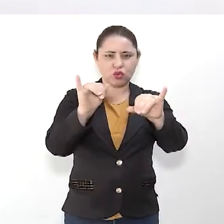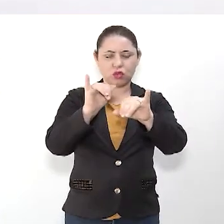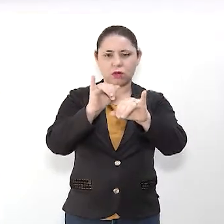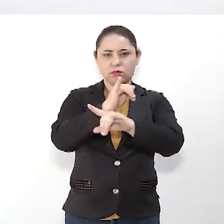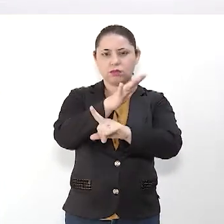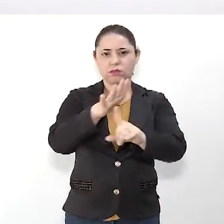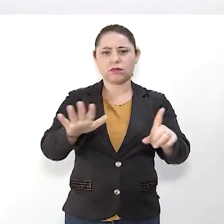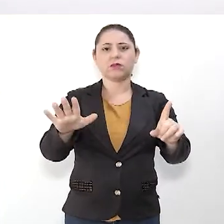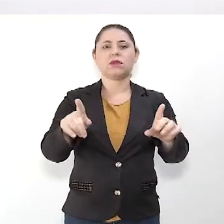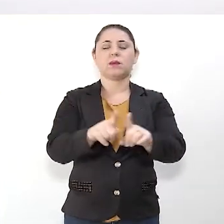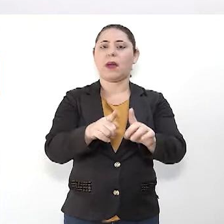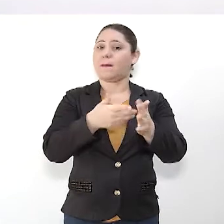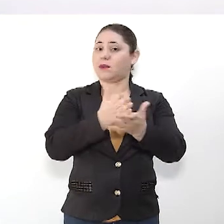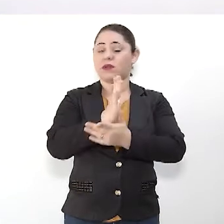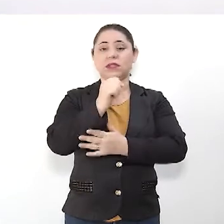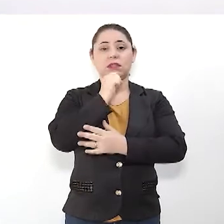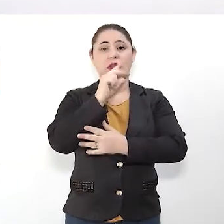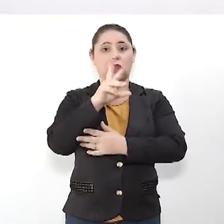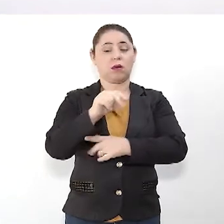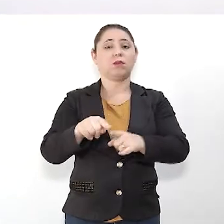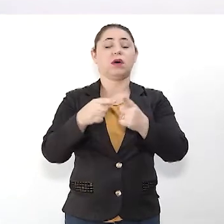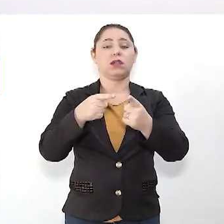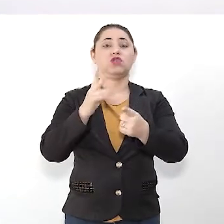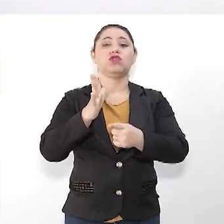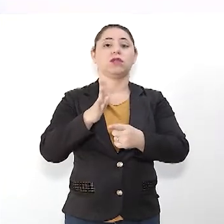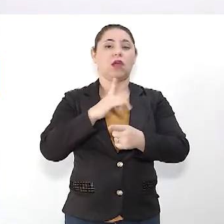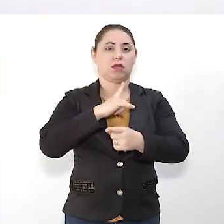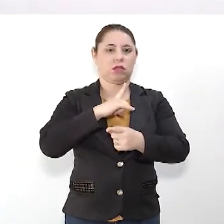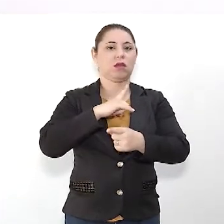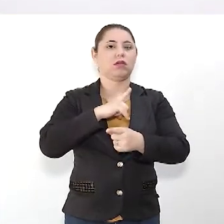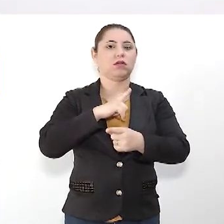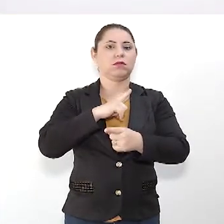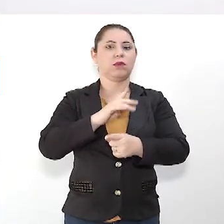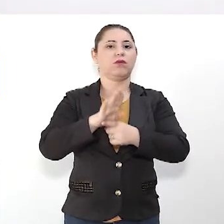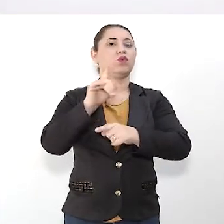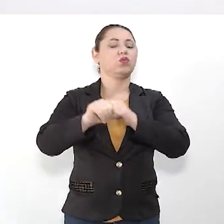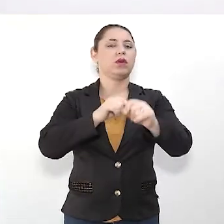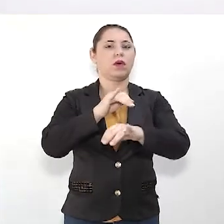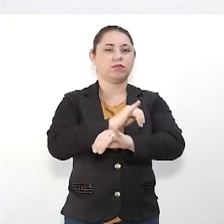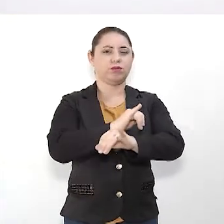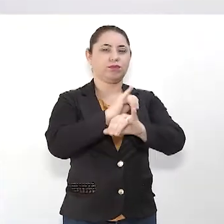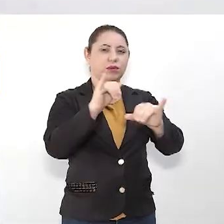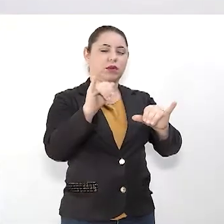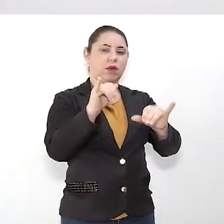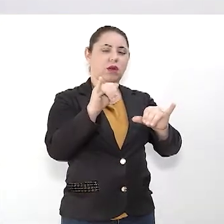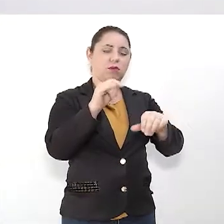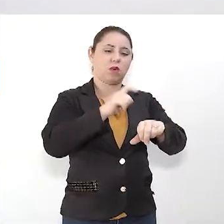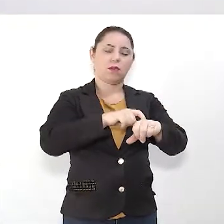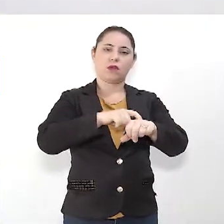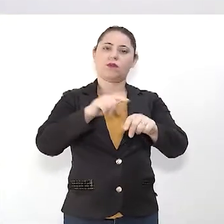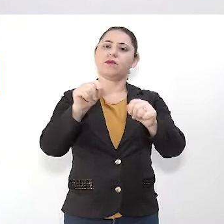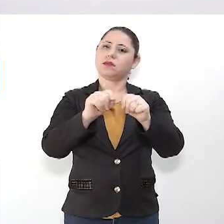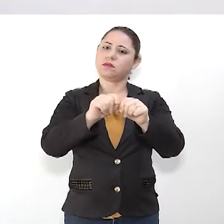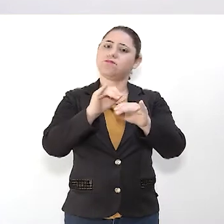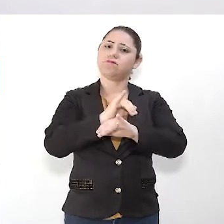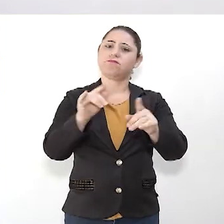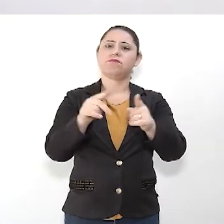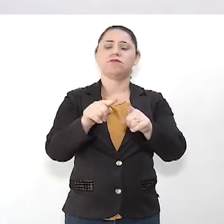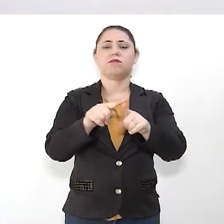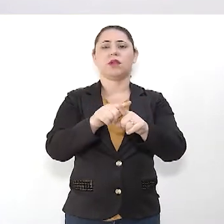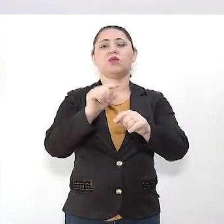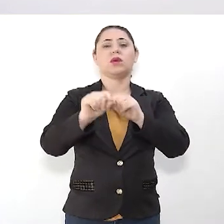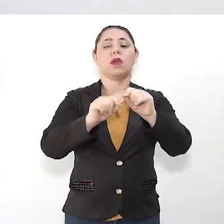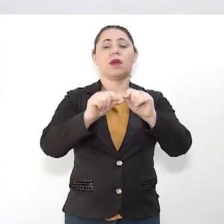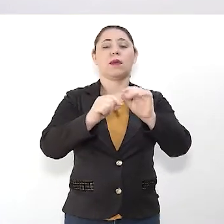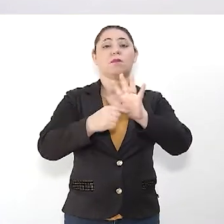e dessa campanha, ainda nem foi aprovada, mas já está surtindo efeito toda essa campanha midiática também que nós